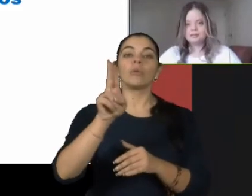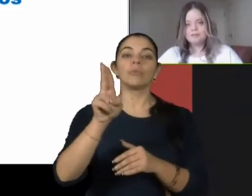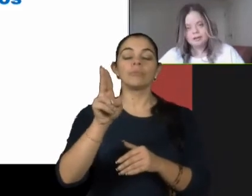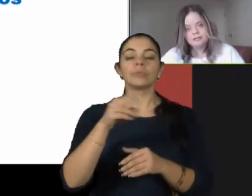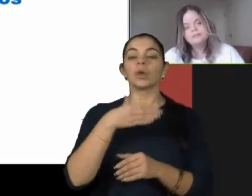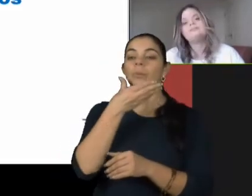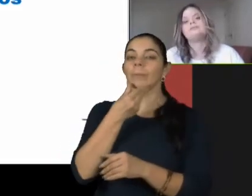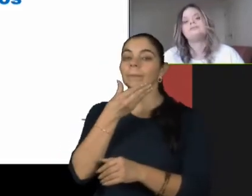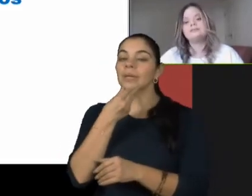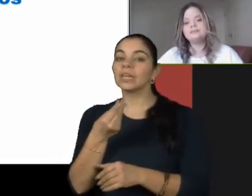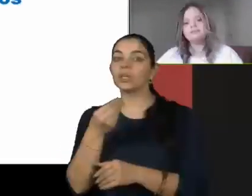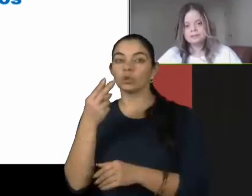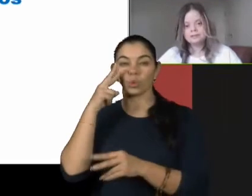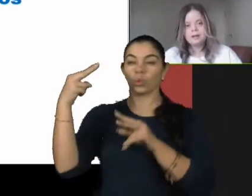Olhos.